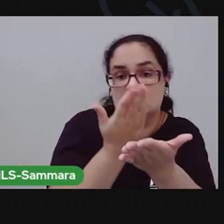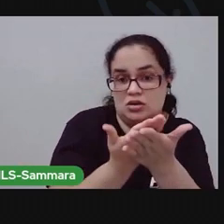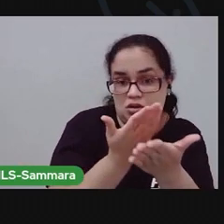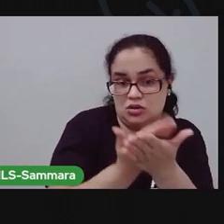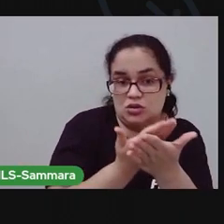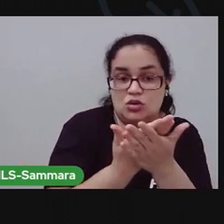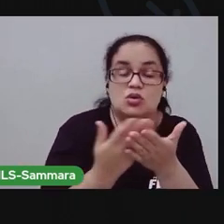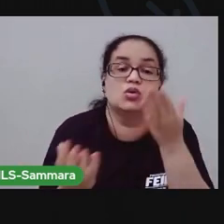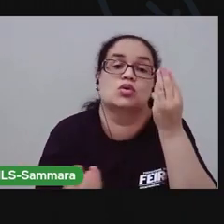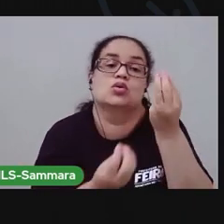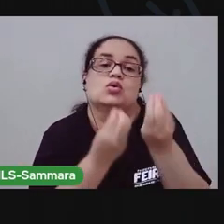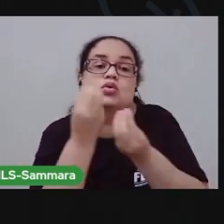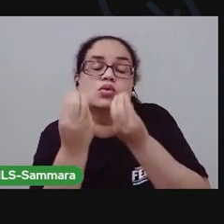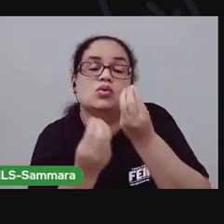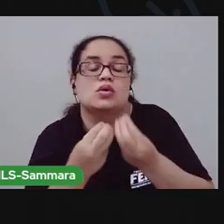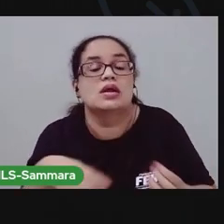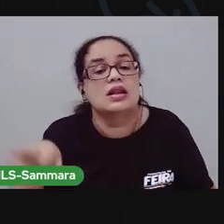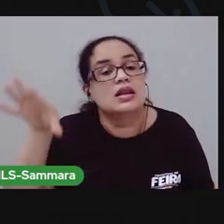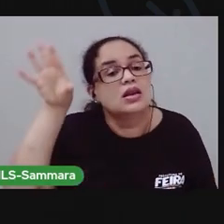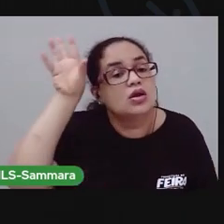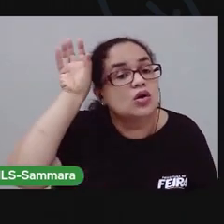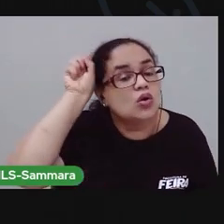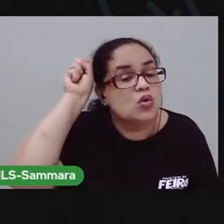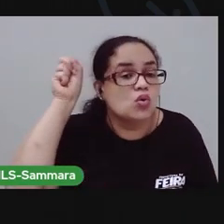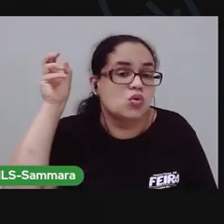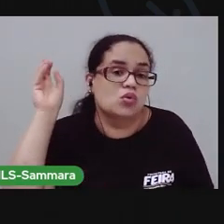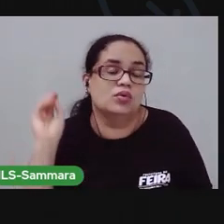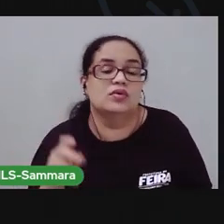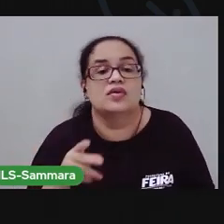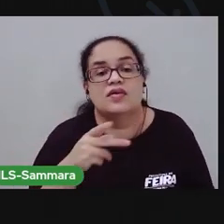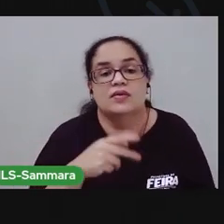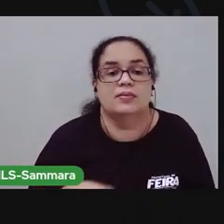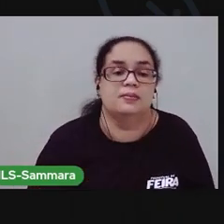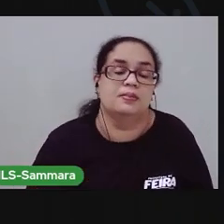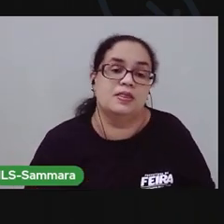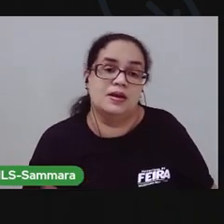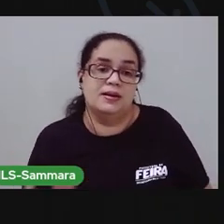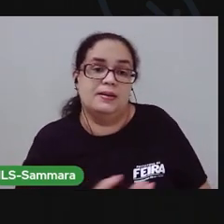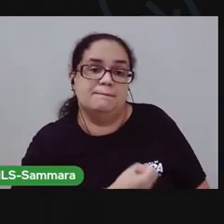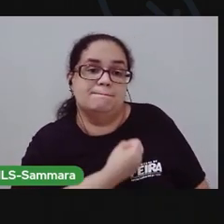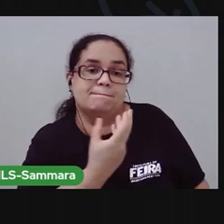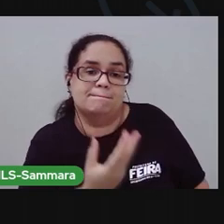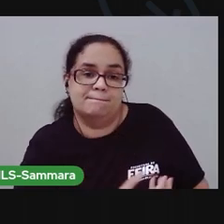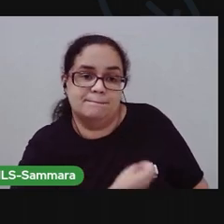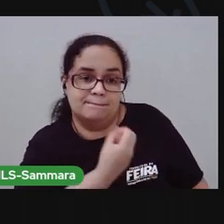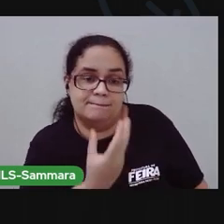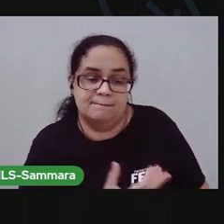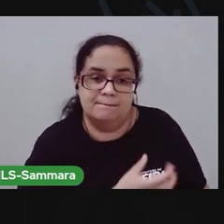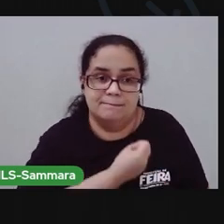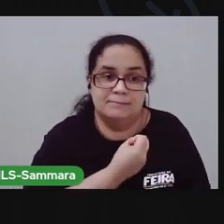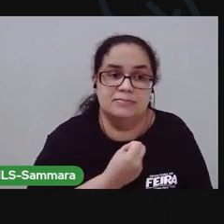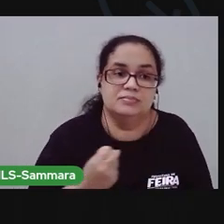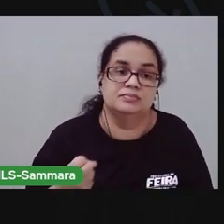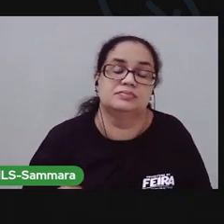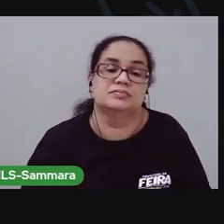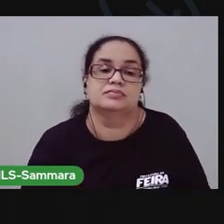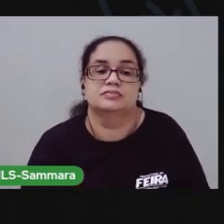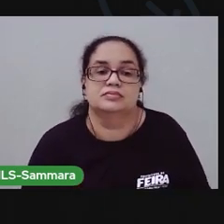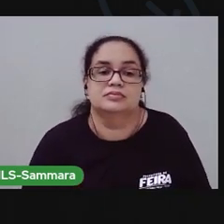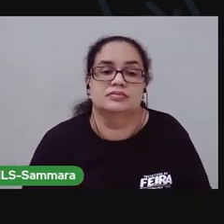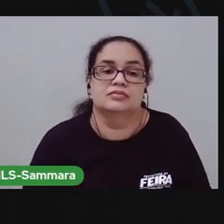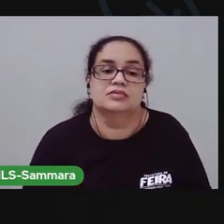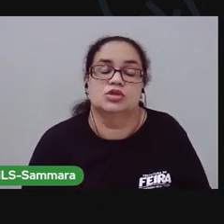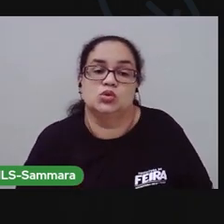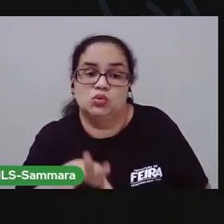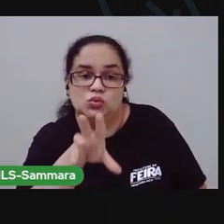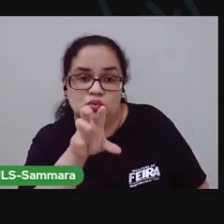Comprou a audição para ouvir a poema, a declamação do poema. E o